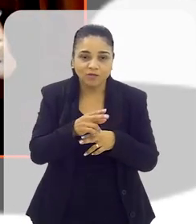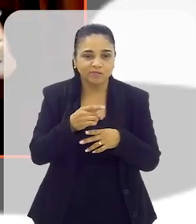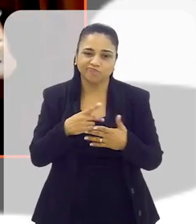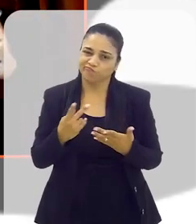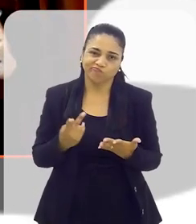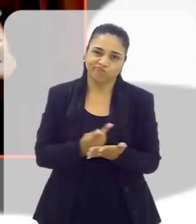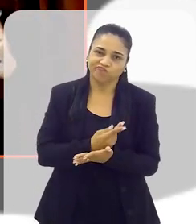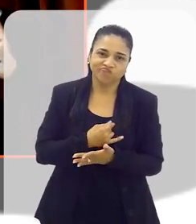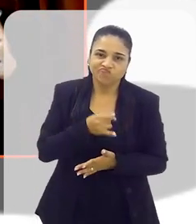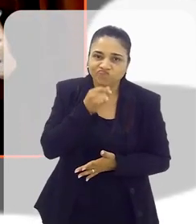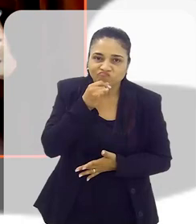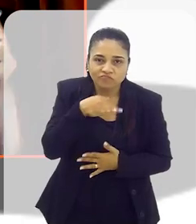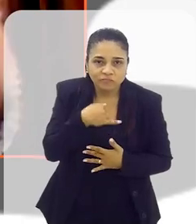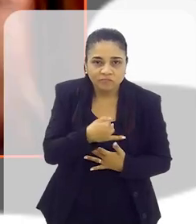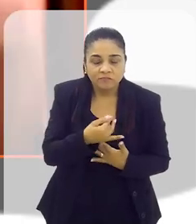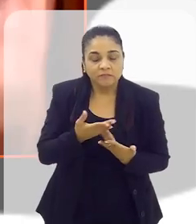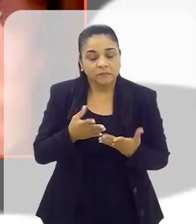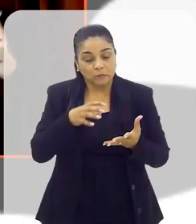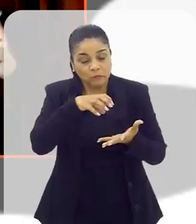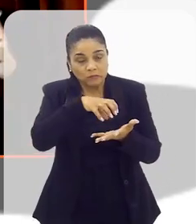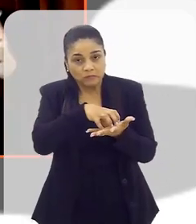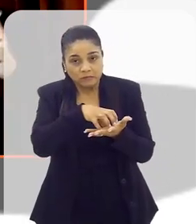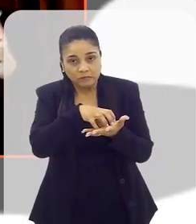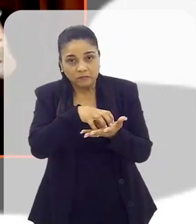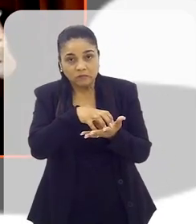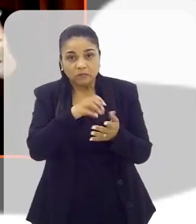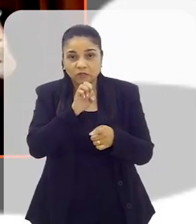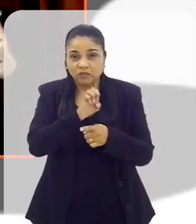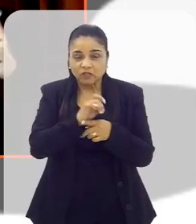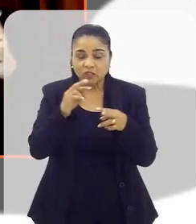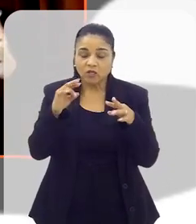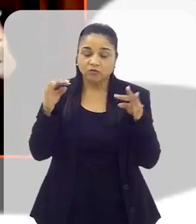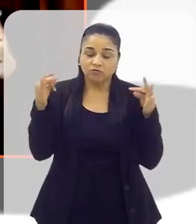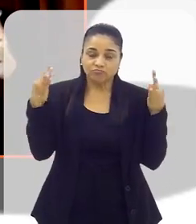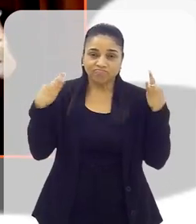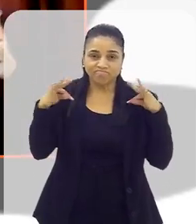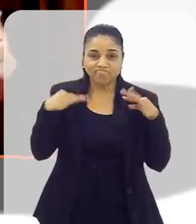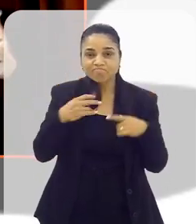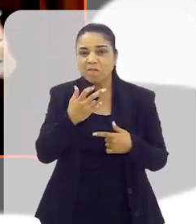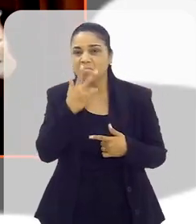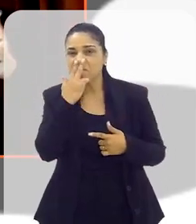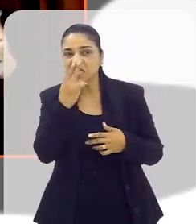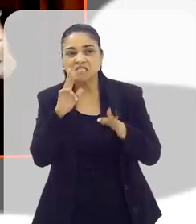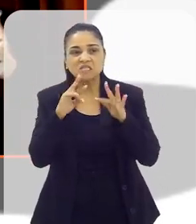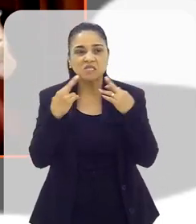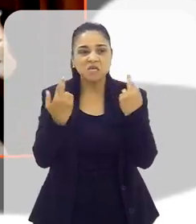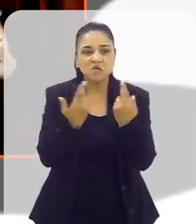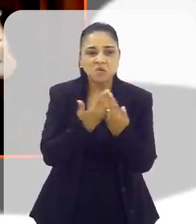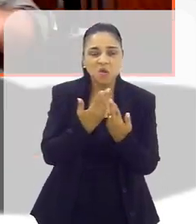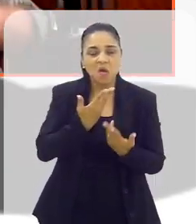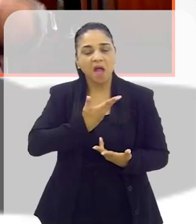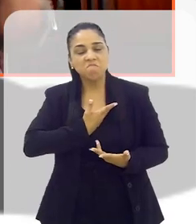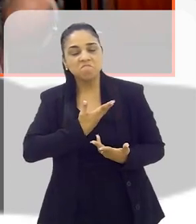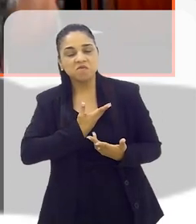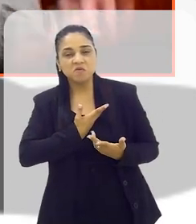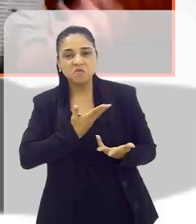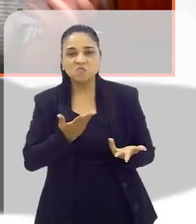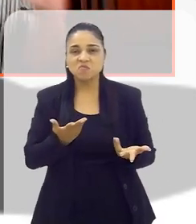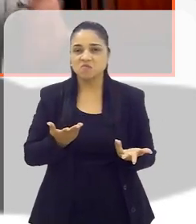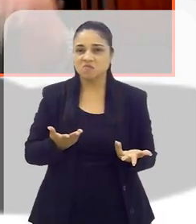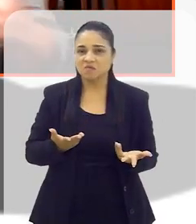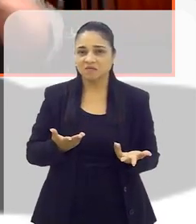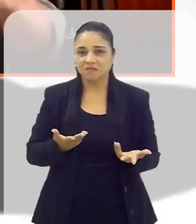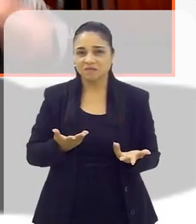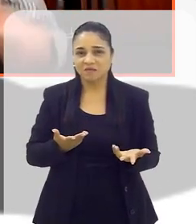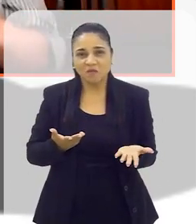infelizmente, não acontece. Você olha para o Conselho Estadual de Turismo, parece, assim, uma reunião entre amigos. Ah, vão lá, todo mundo vai